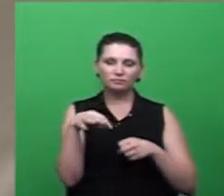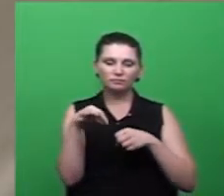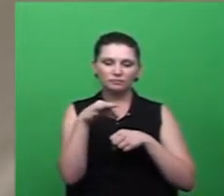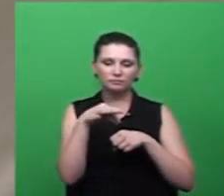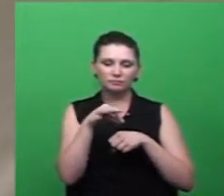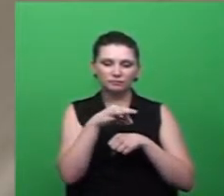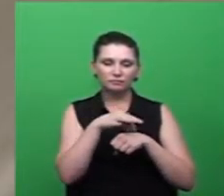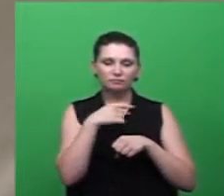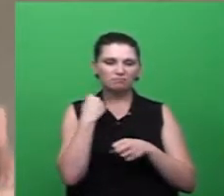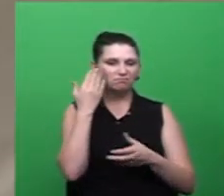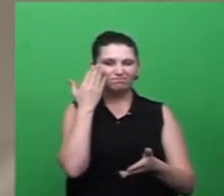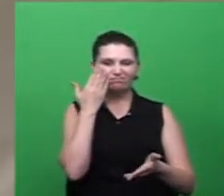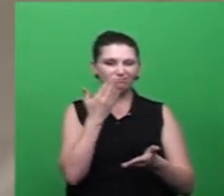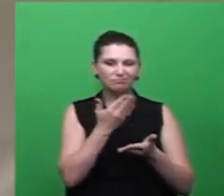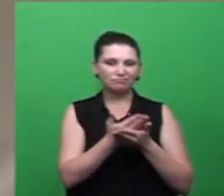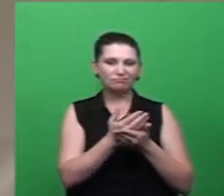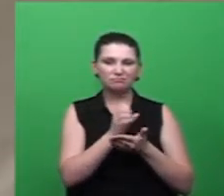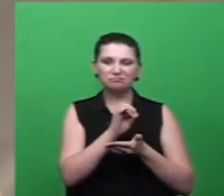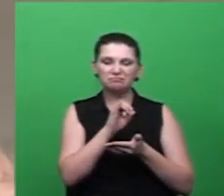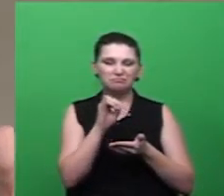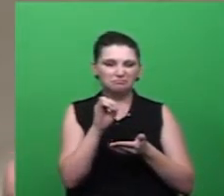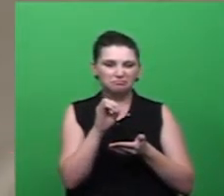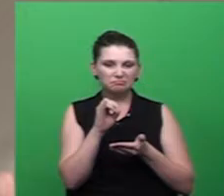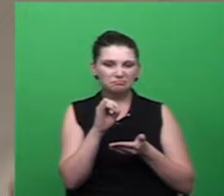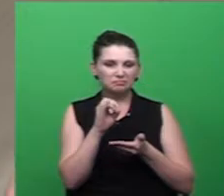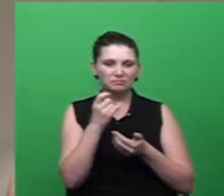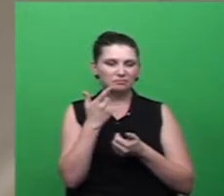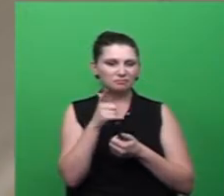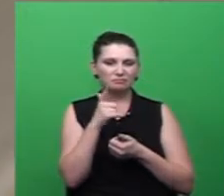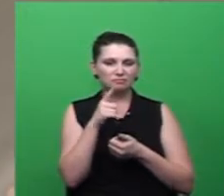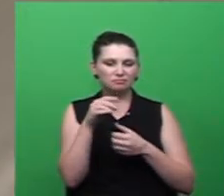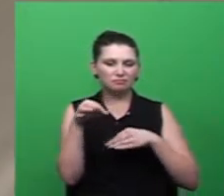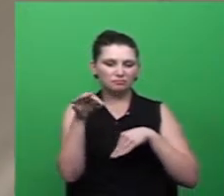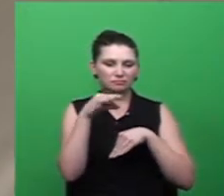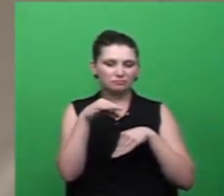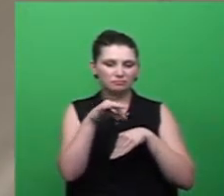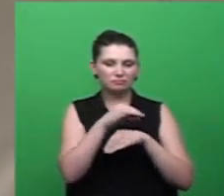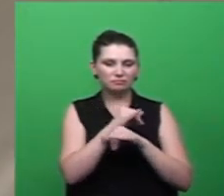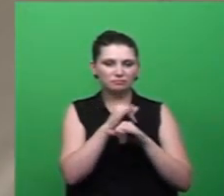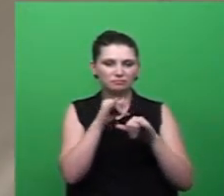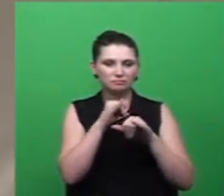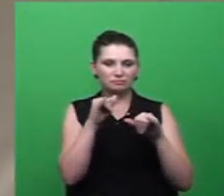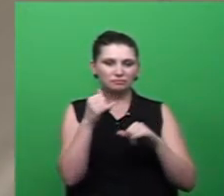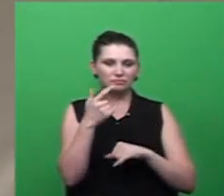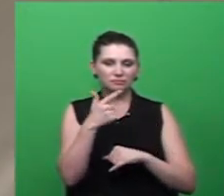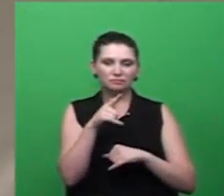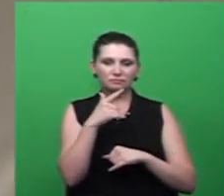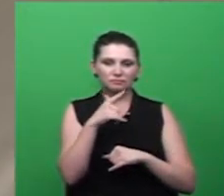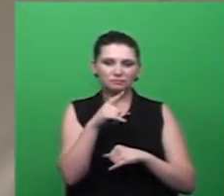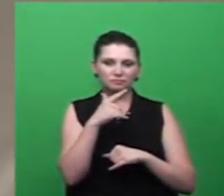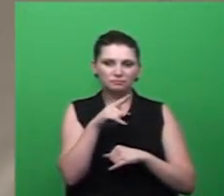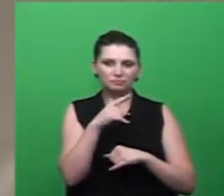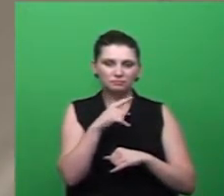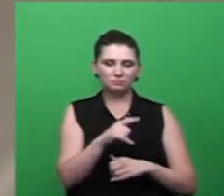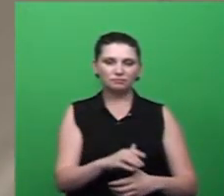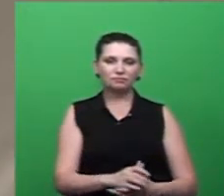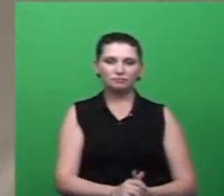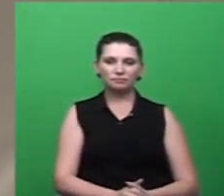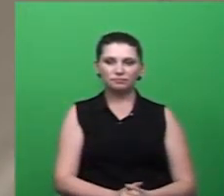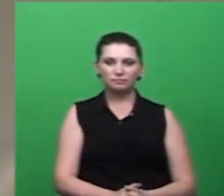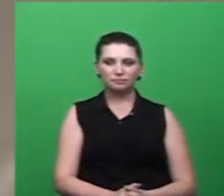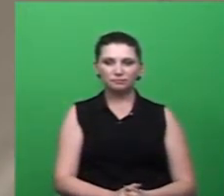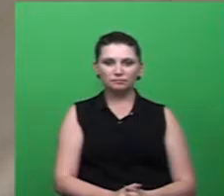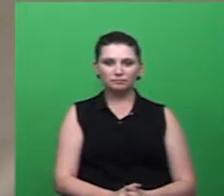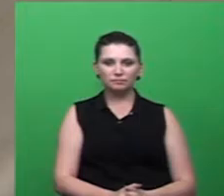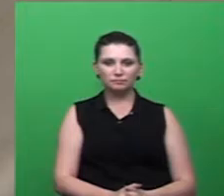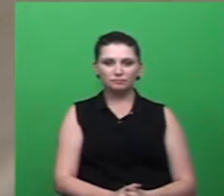não acreditamos que terá infestações, ou que a gente precise colocar o nosso plano emergencial de coletas,